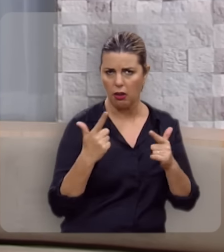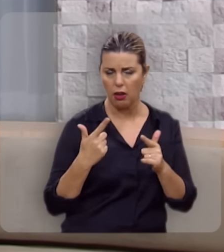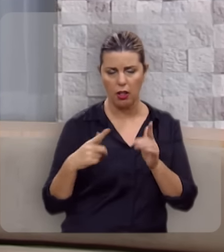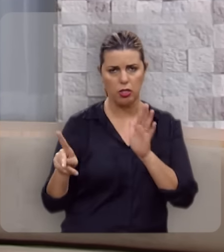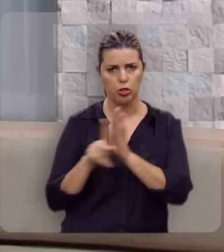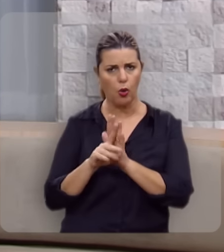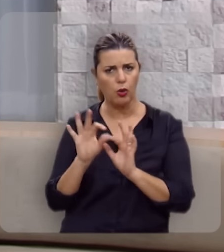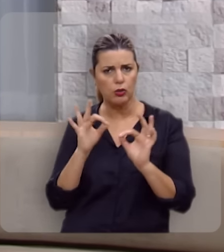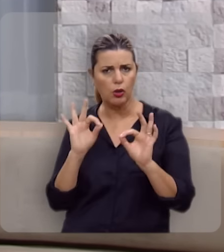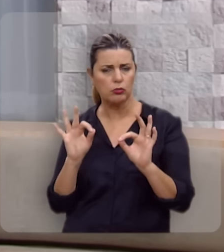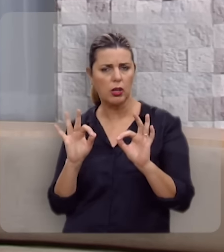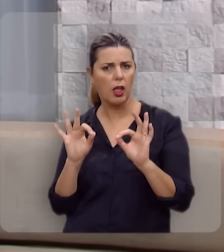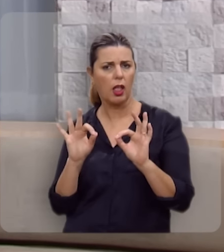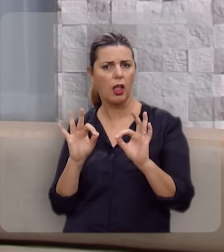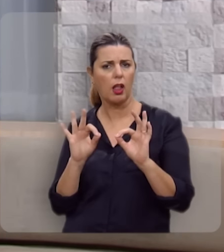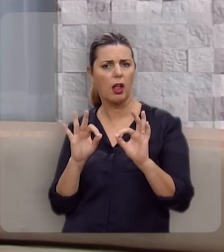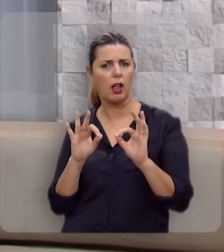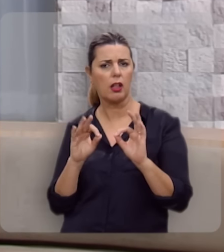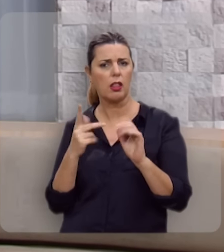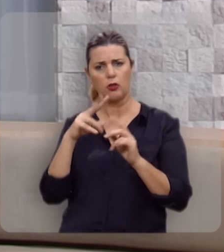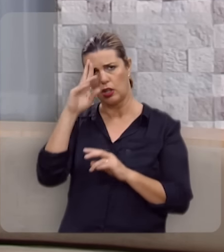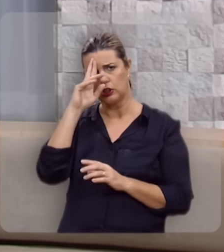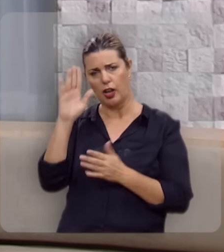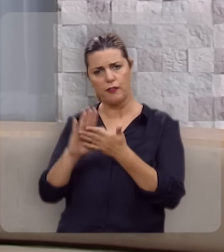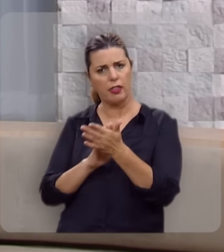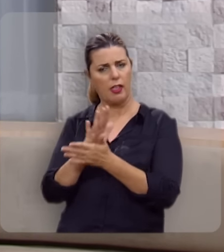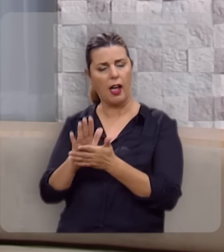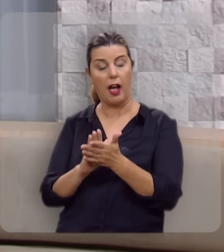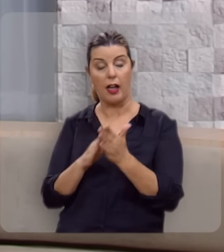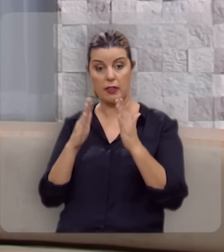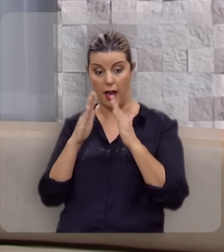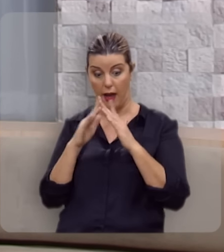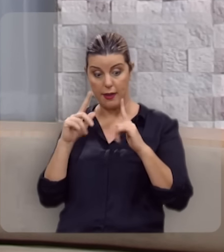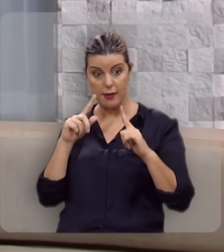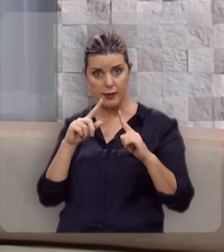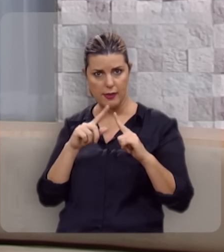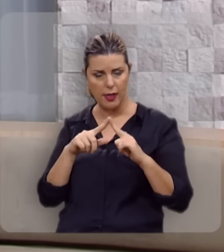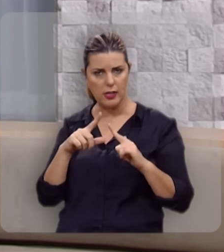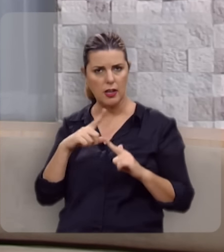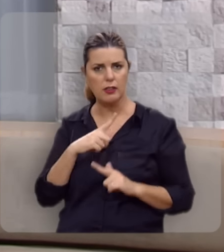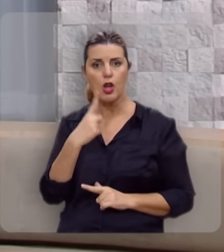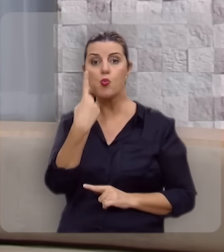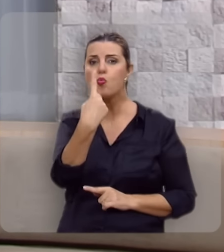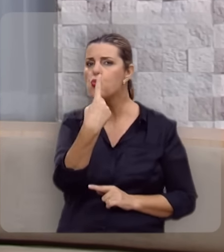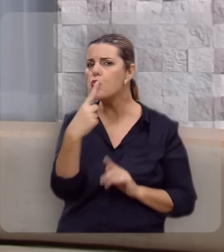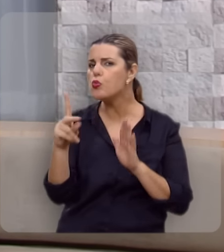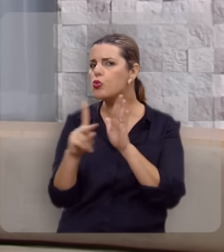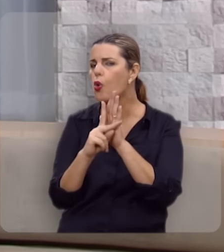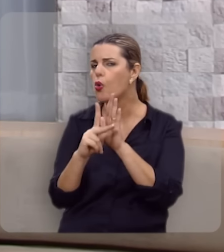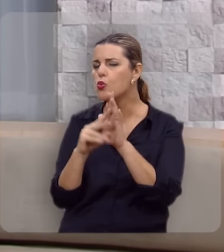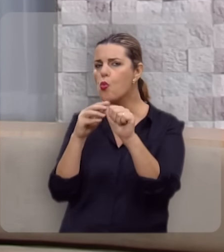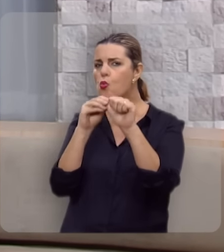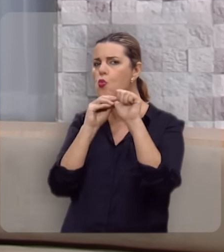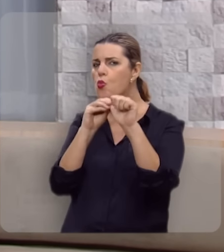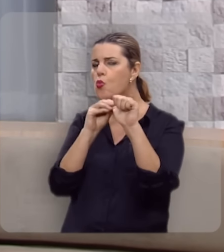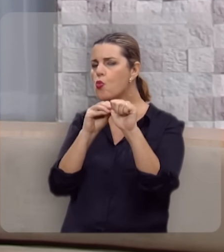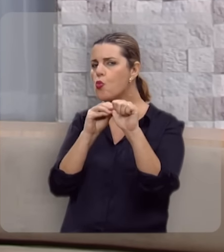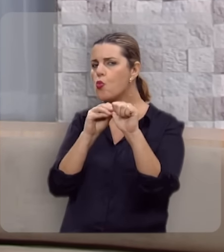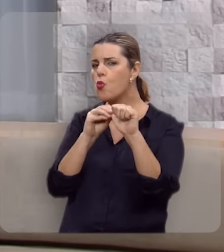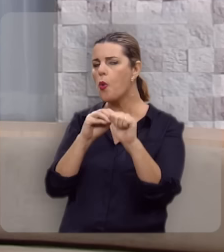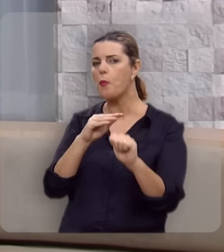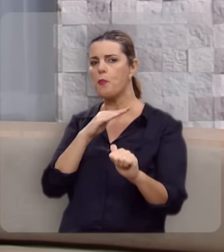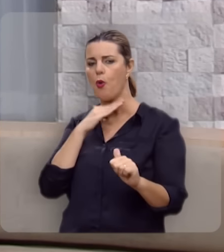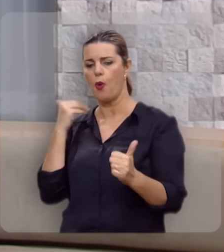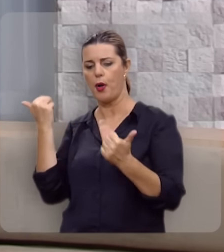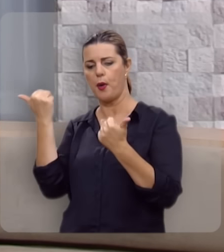A igreja não tem dono, a igreja não tem caudilho, não tem chefe. A igreja tem um dono e quem é o